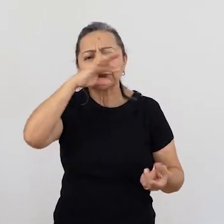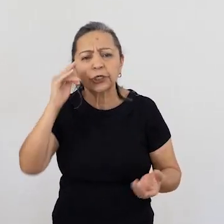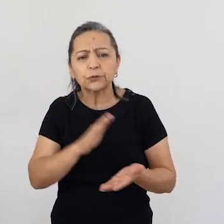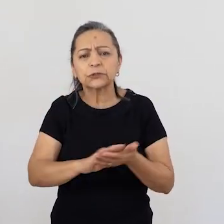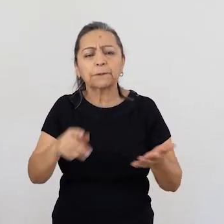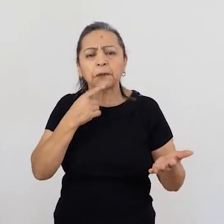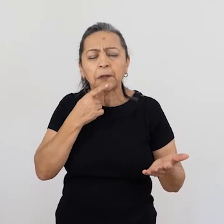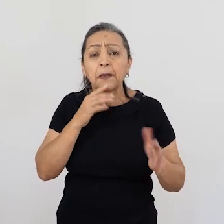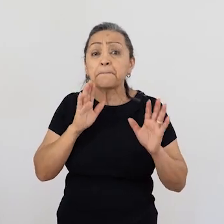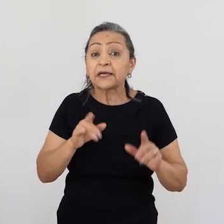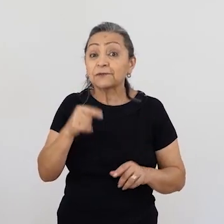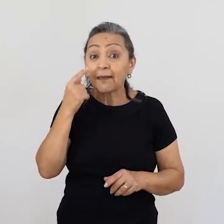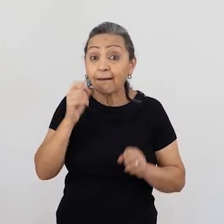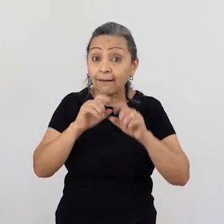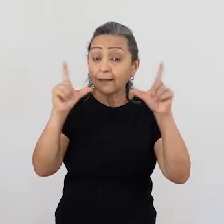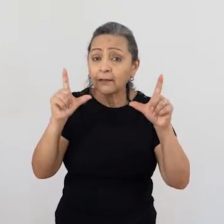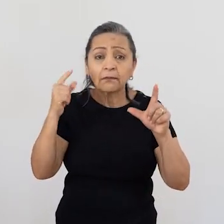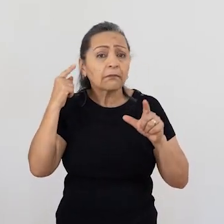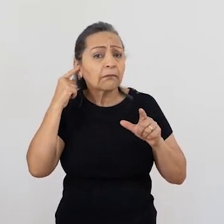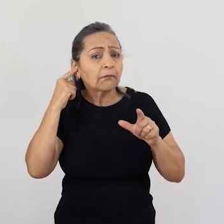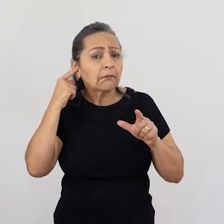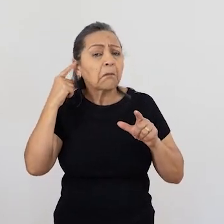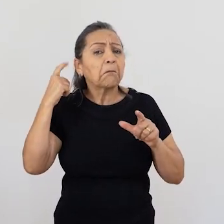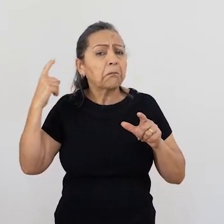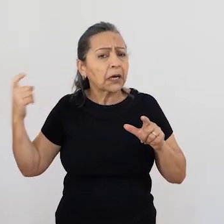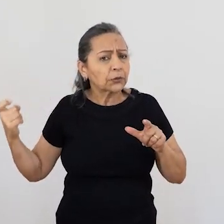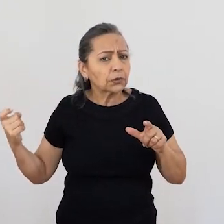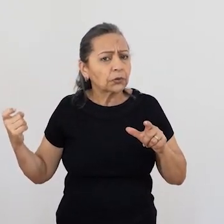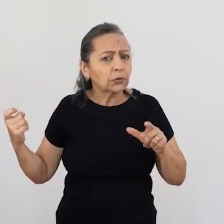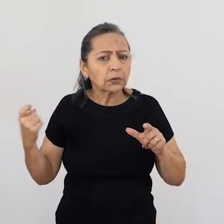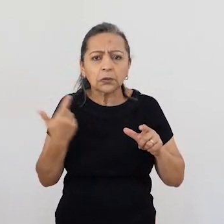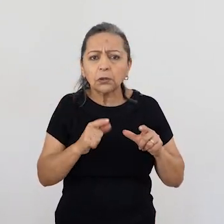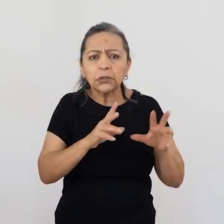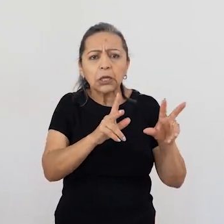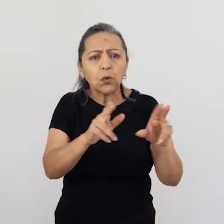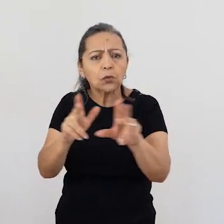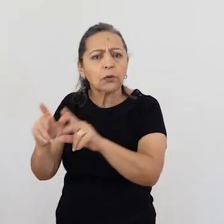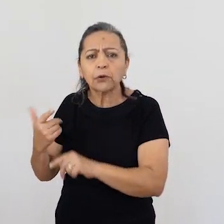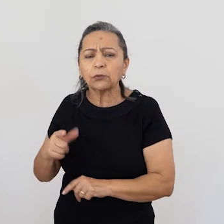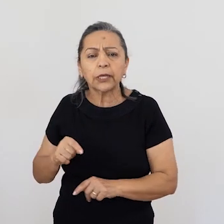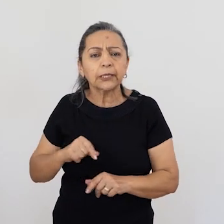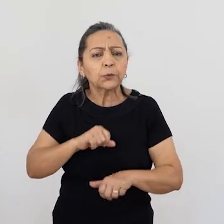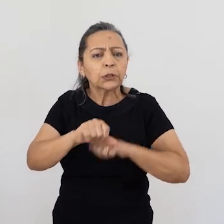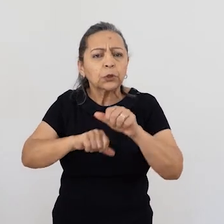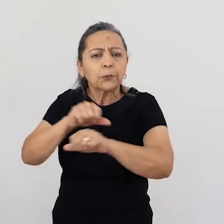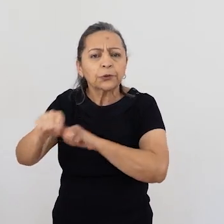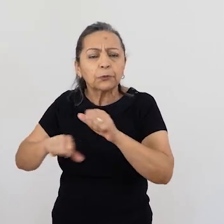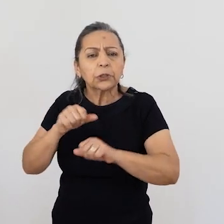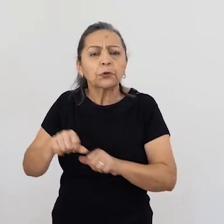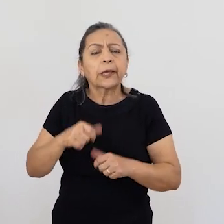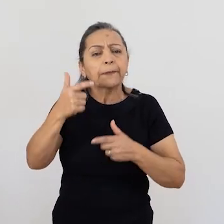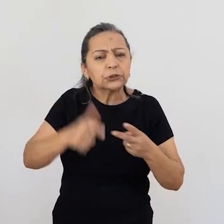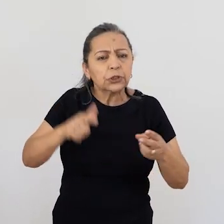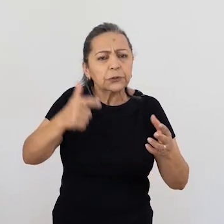água. Princípio, da inodora. Agora, se você ficar prestando atenção, o barulho nem é o mesmo